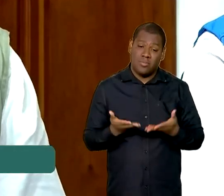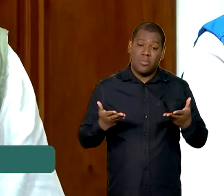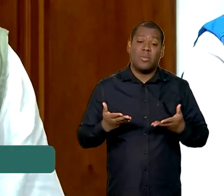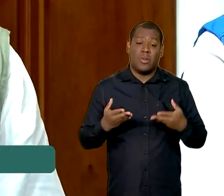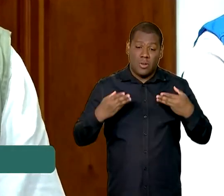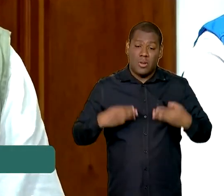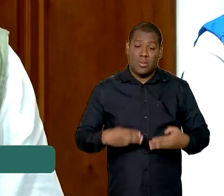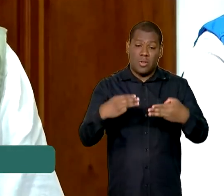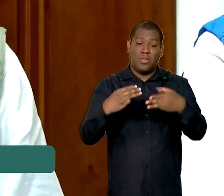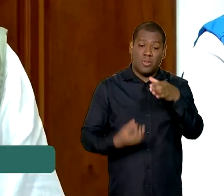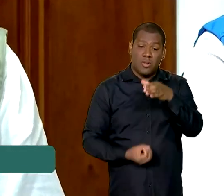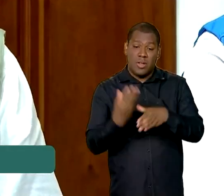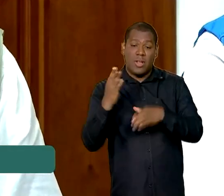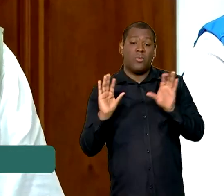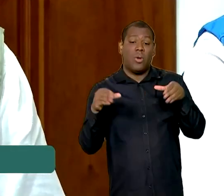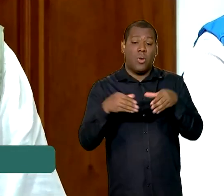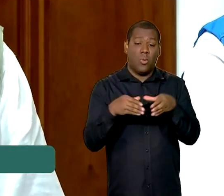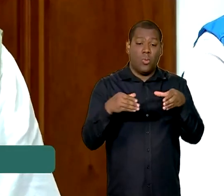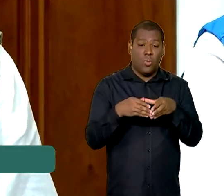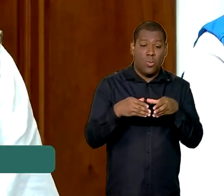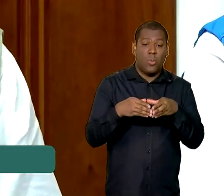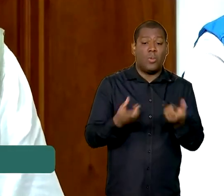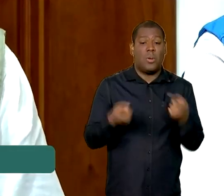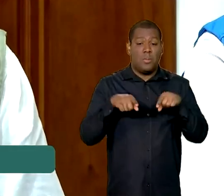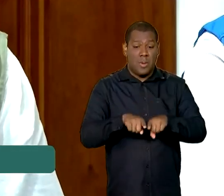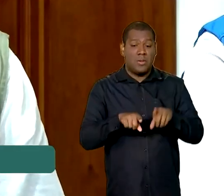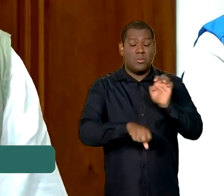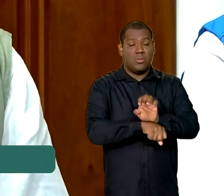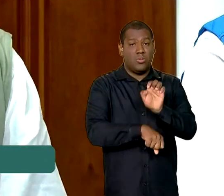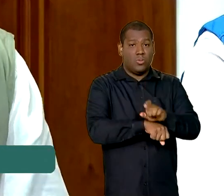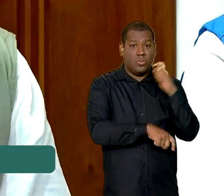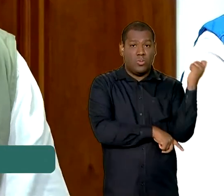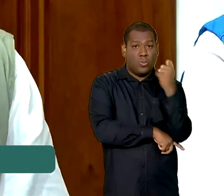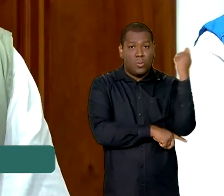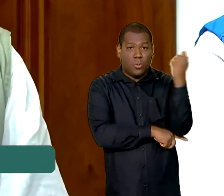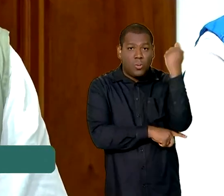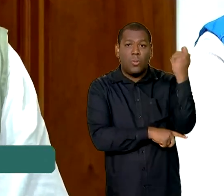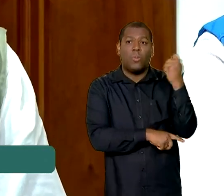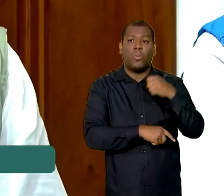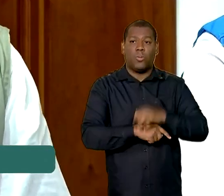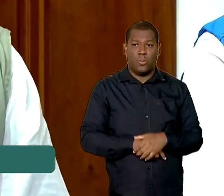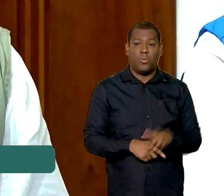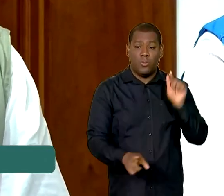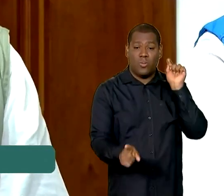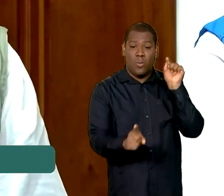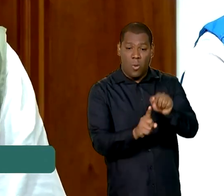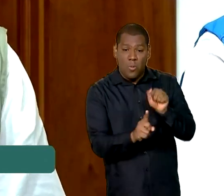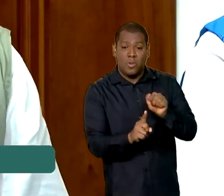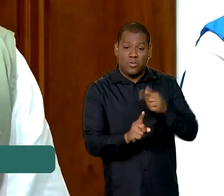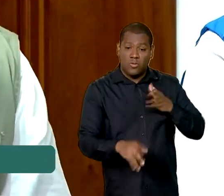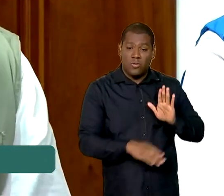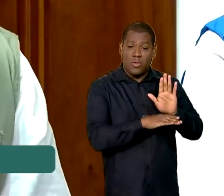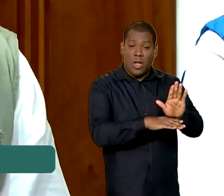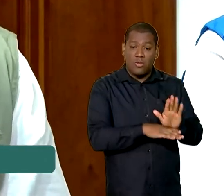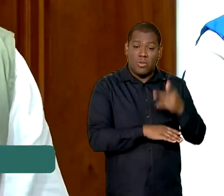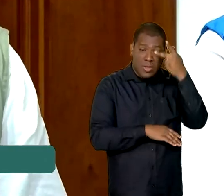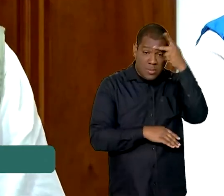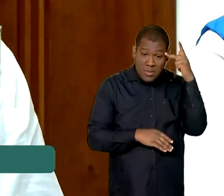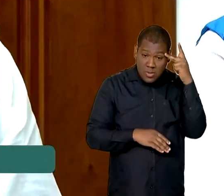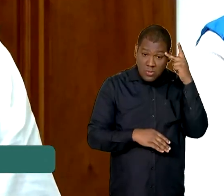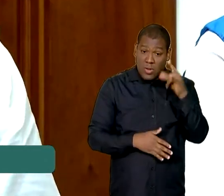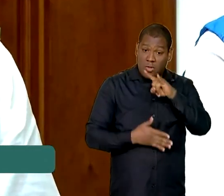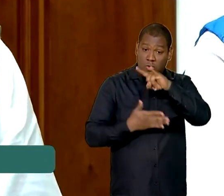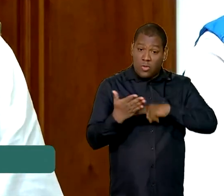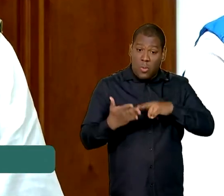criamos uma força-tarefa, juntamente com o Estado do Rio Grande do Sul, para conseguir tirar os documentos das